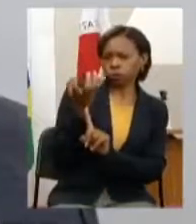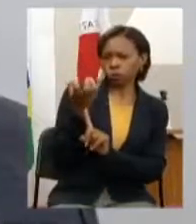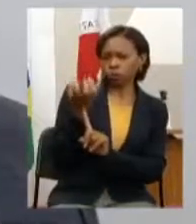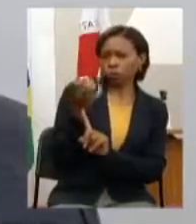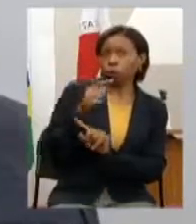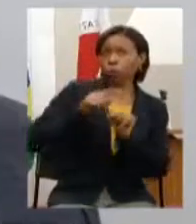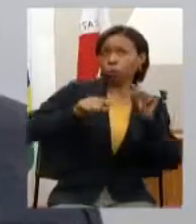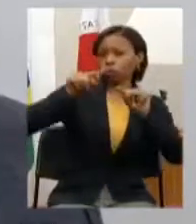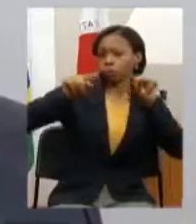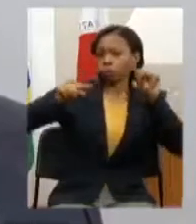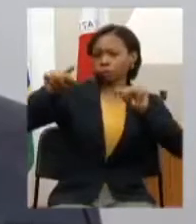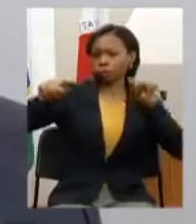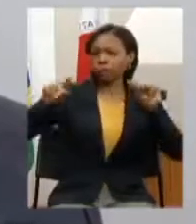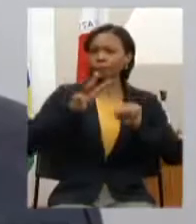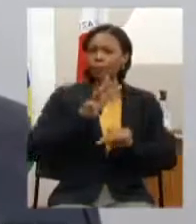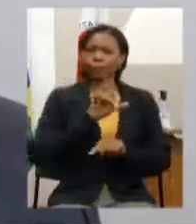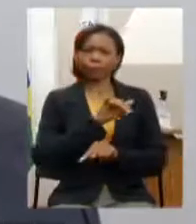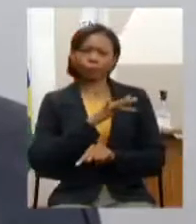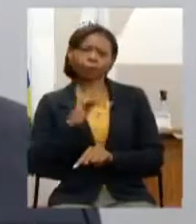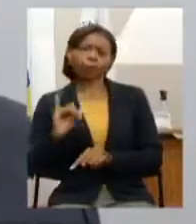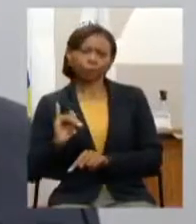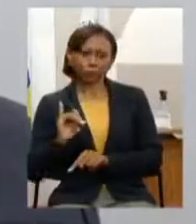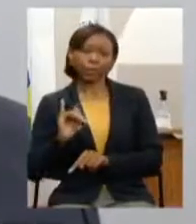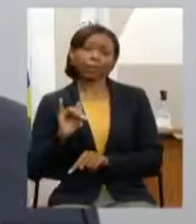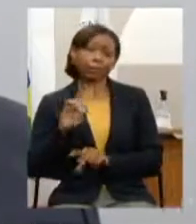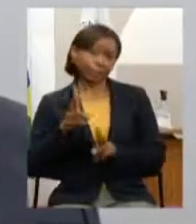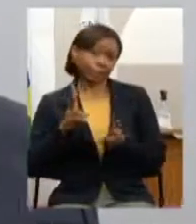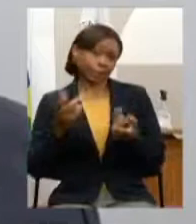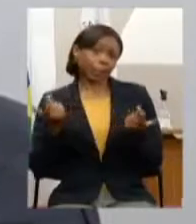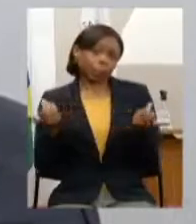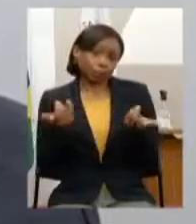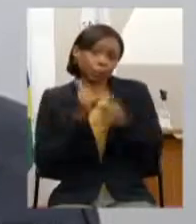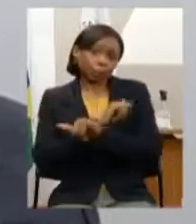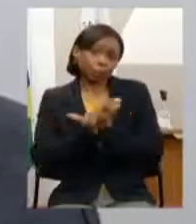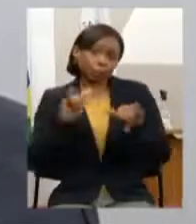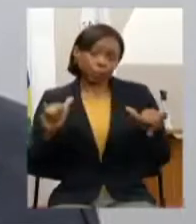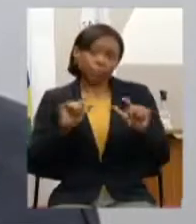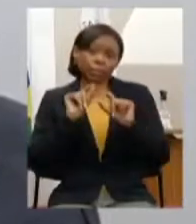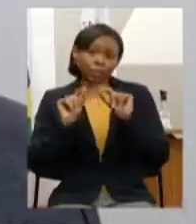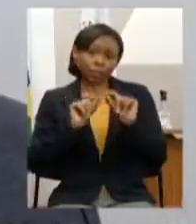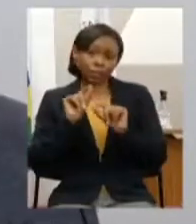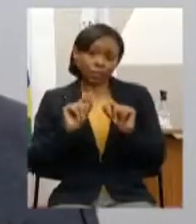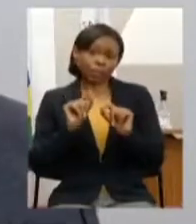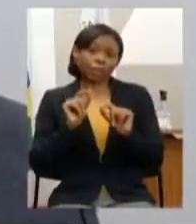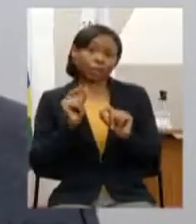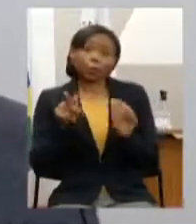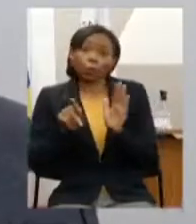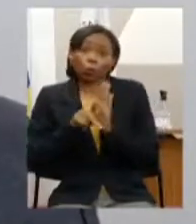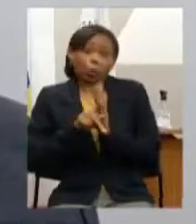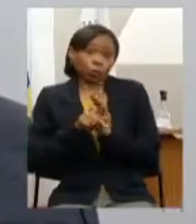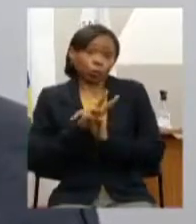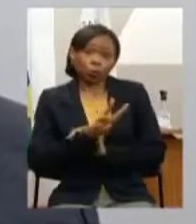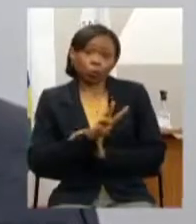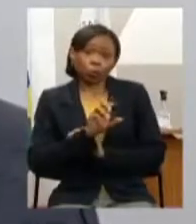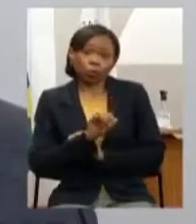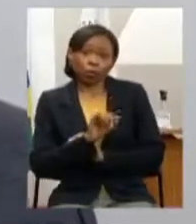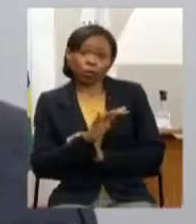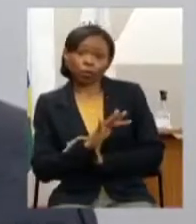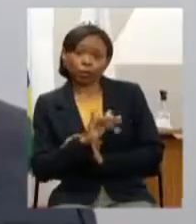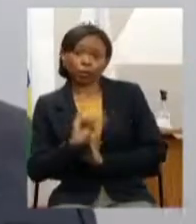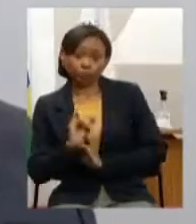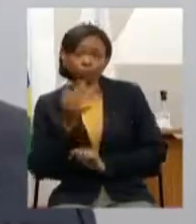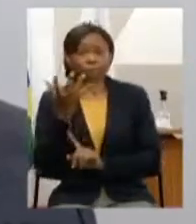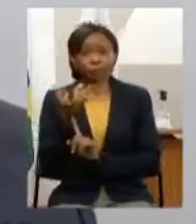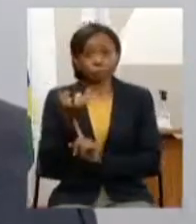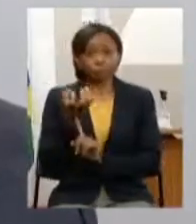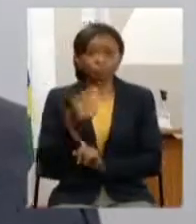das ondas eletromagnéticas que compõem o SINAI Wi-Fi que todos temos em casa que todos